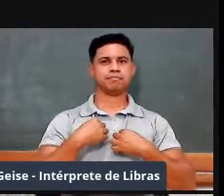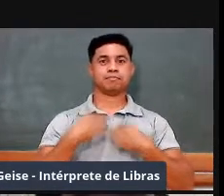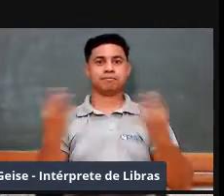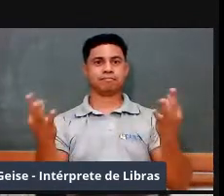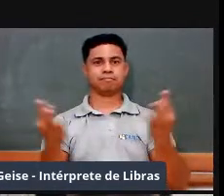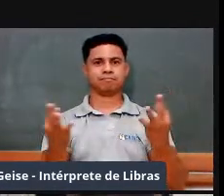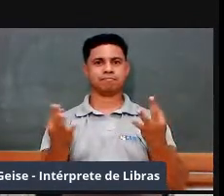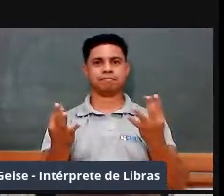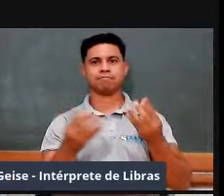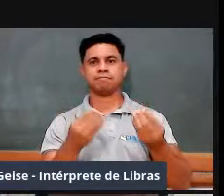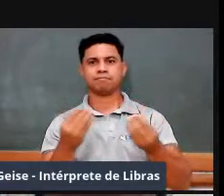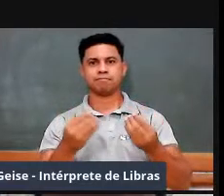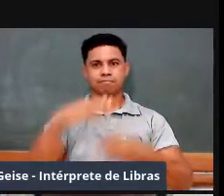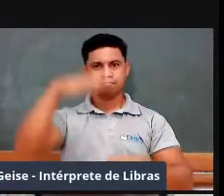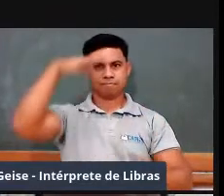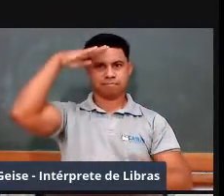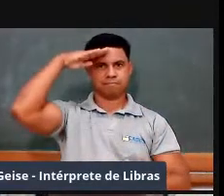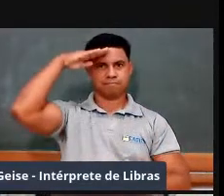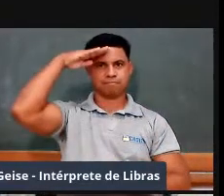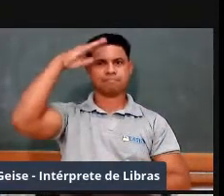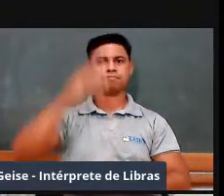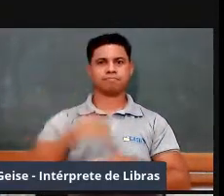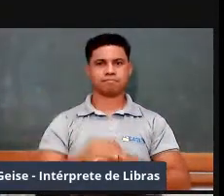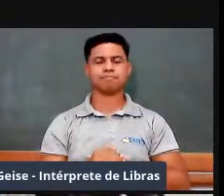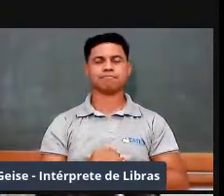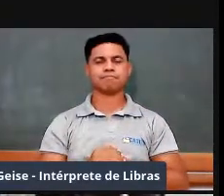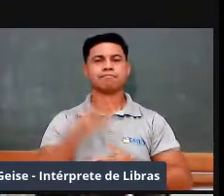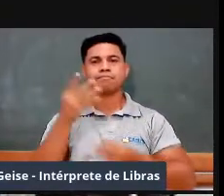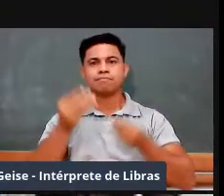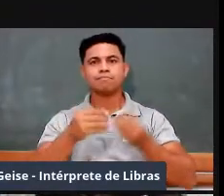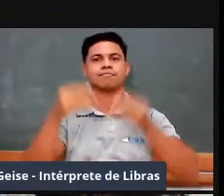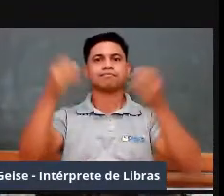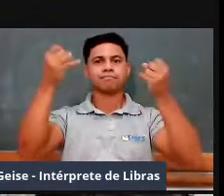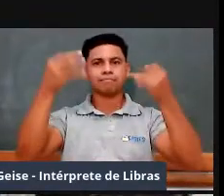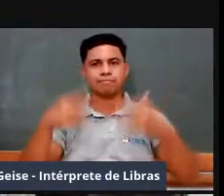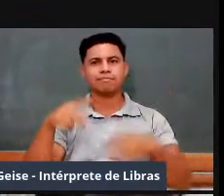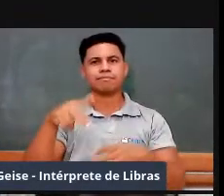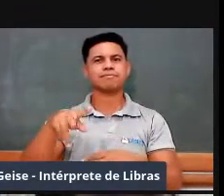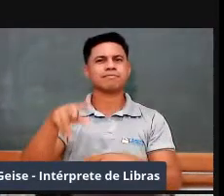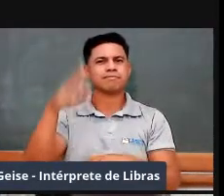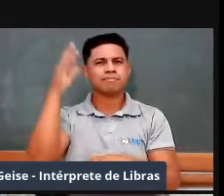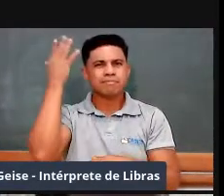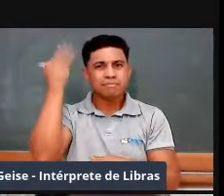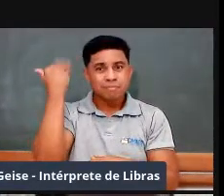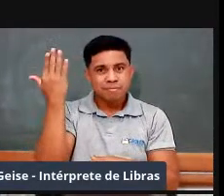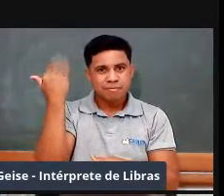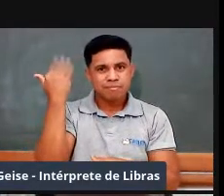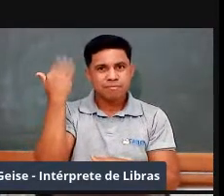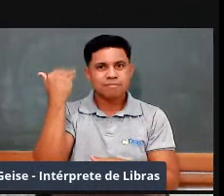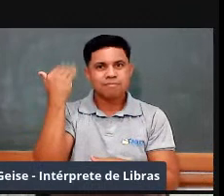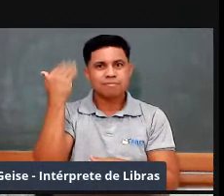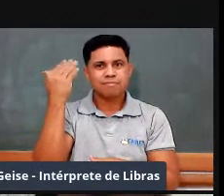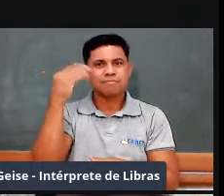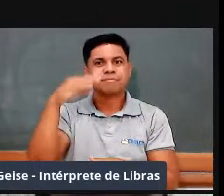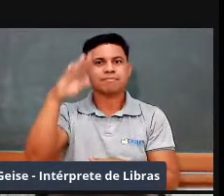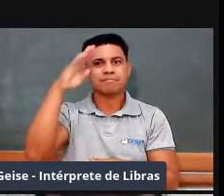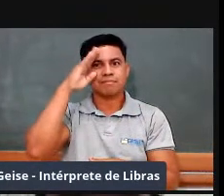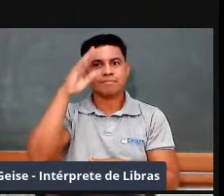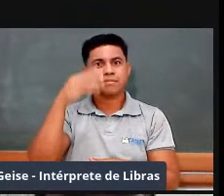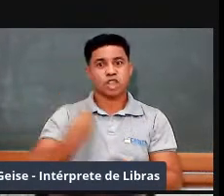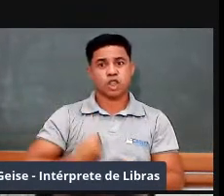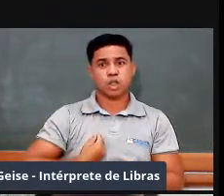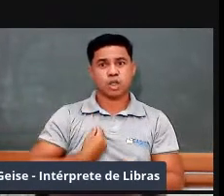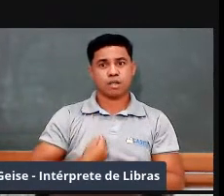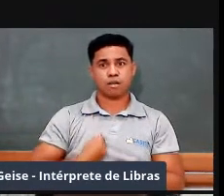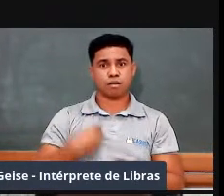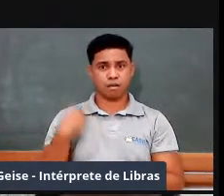não é? E é justamente isso. A gente vai retomar aí um tempo bem antigo que não vivemos, medieval,